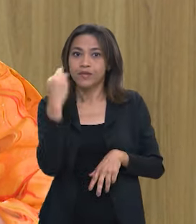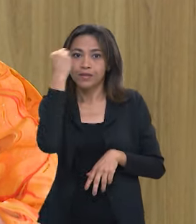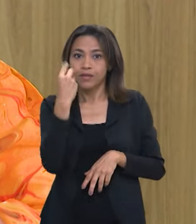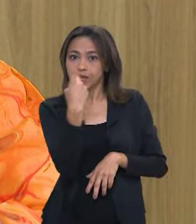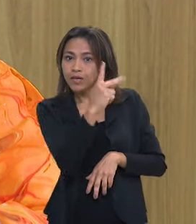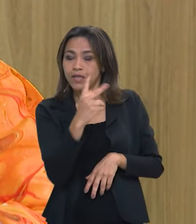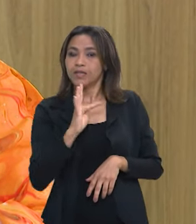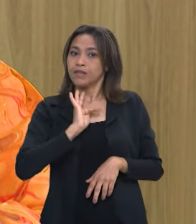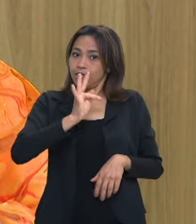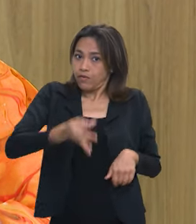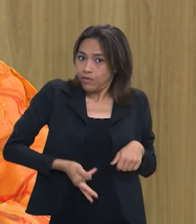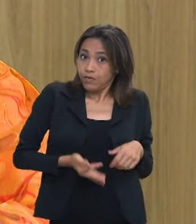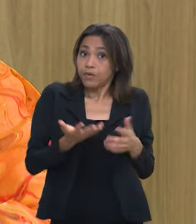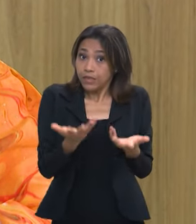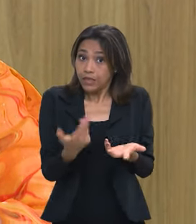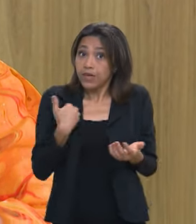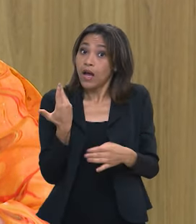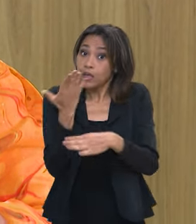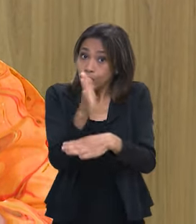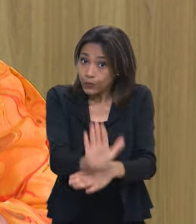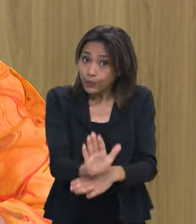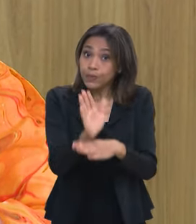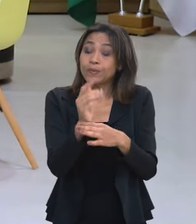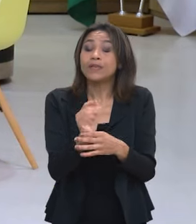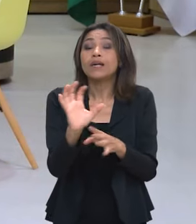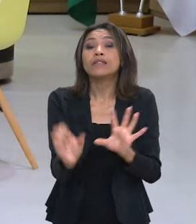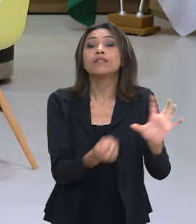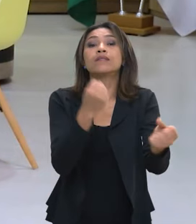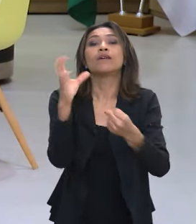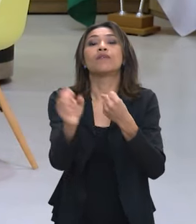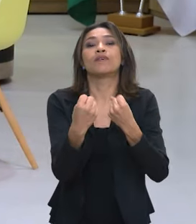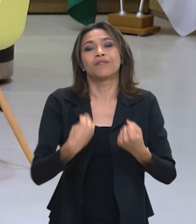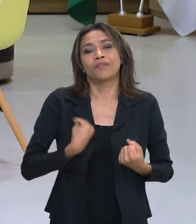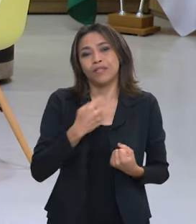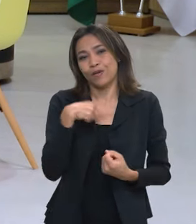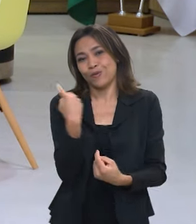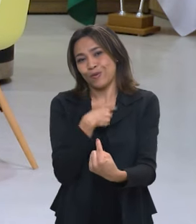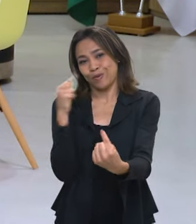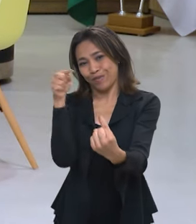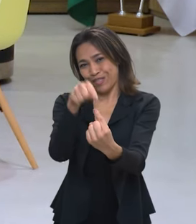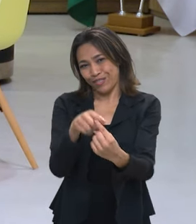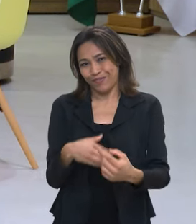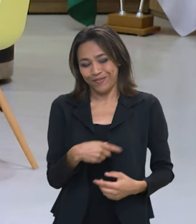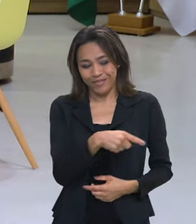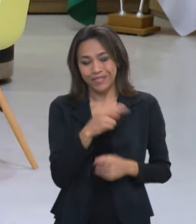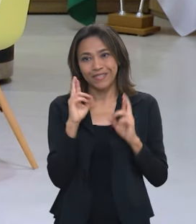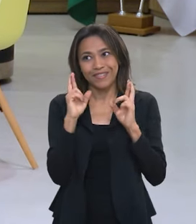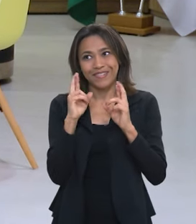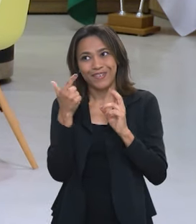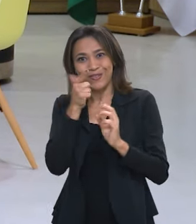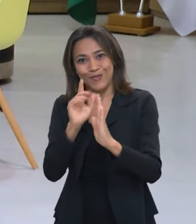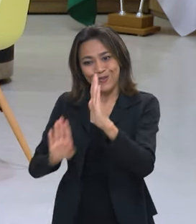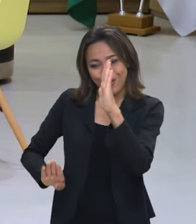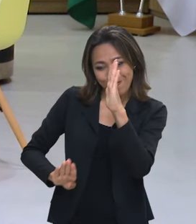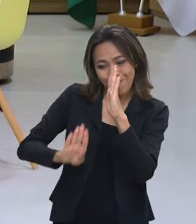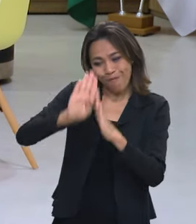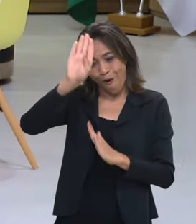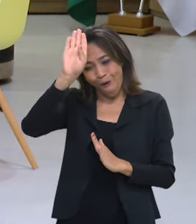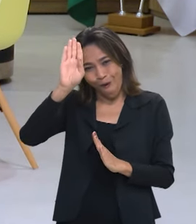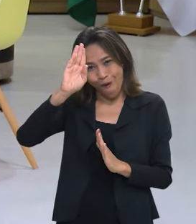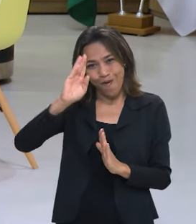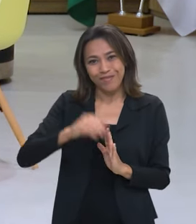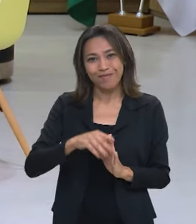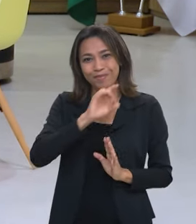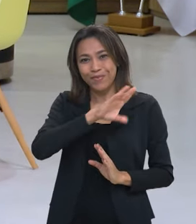vidas e que salvar vidas é um dos nossos grandes objetivos tomara que a gente bata recordes